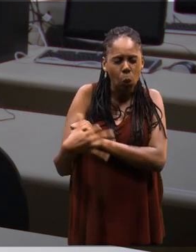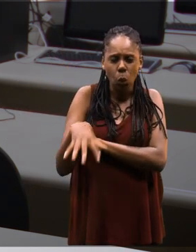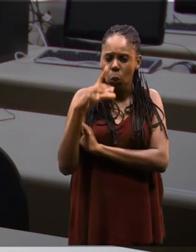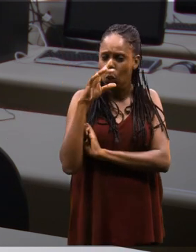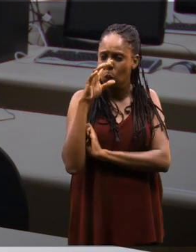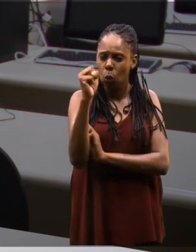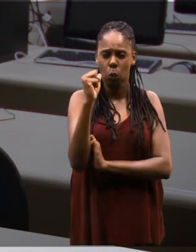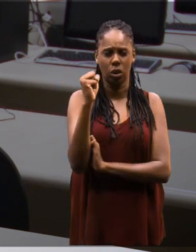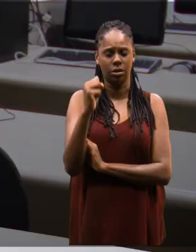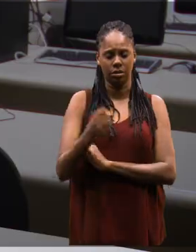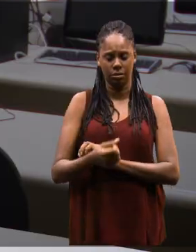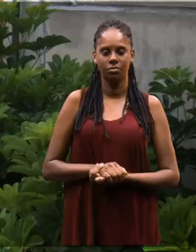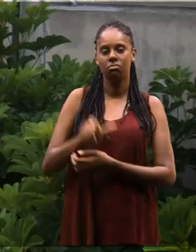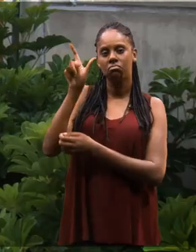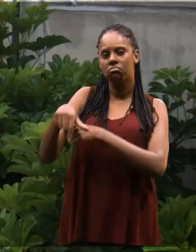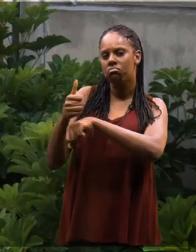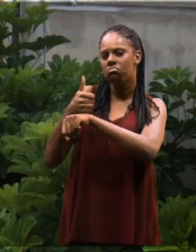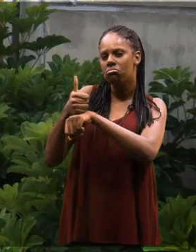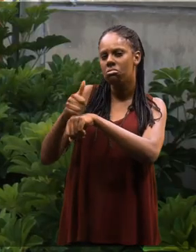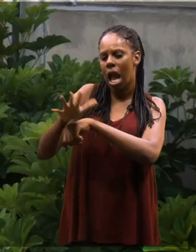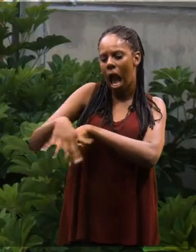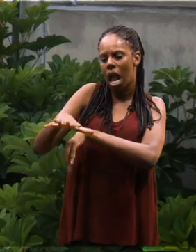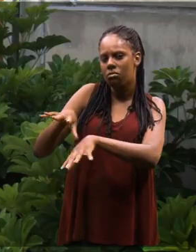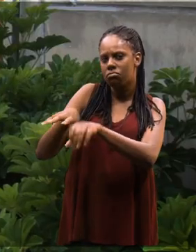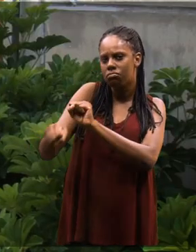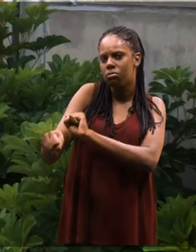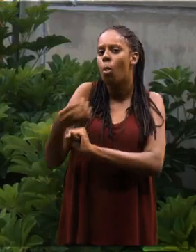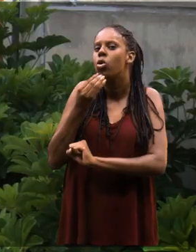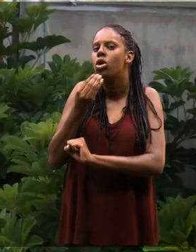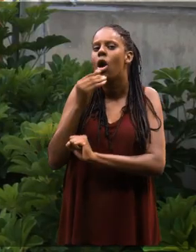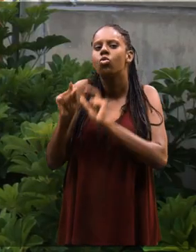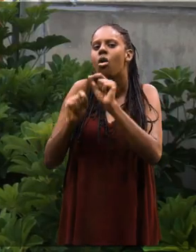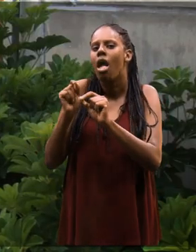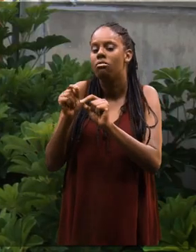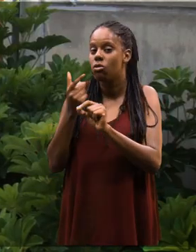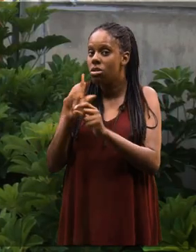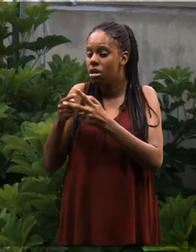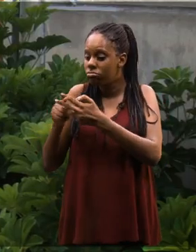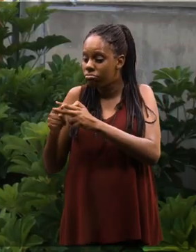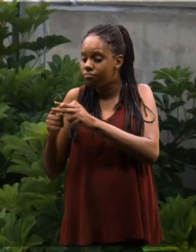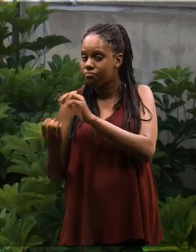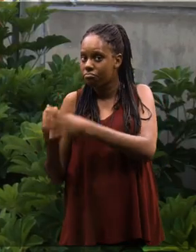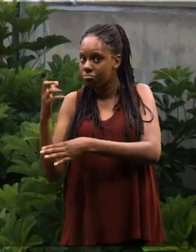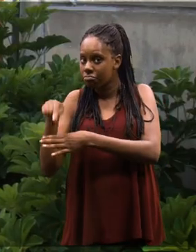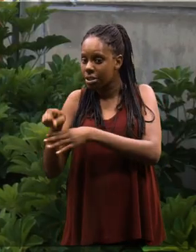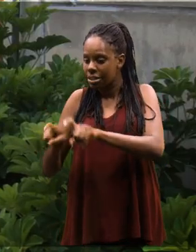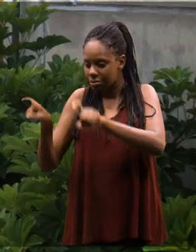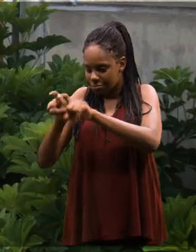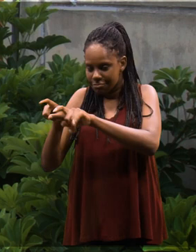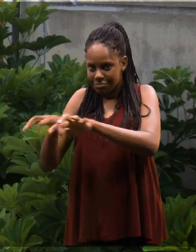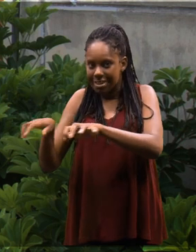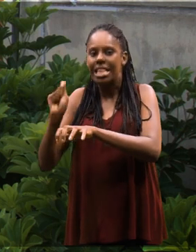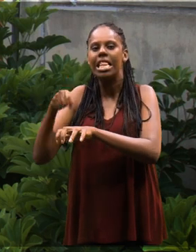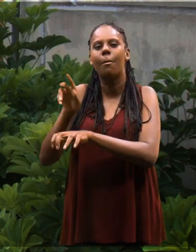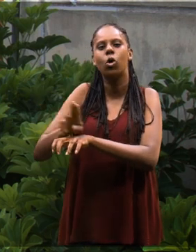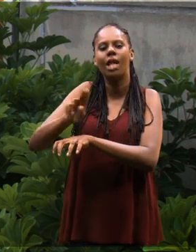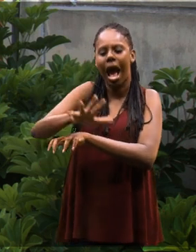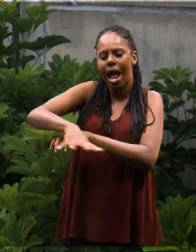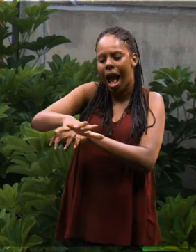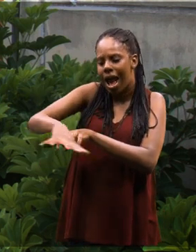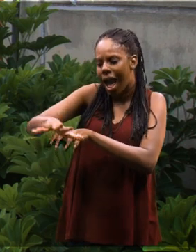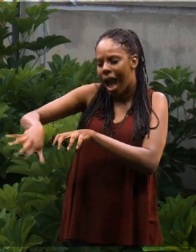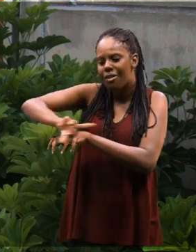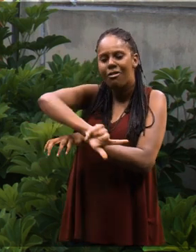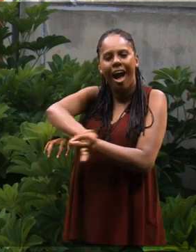muito forte. O profissional formado nessa área tem a oportunidade de elaborar ferramentas computacionais que podem ser usadas